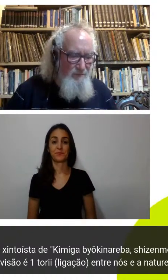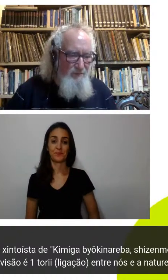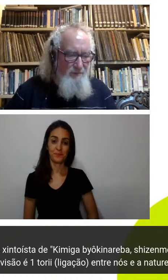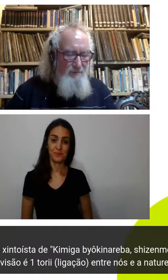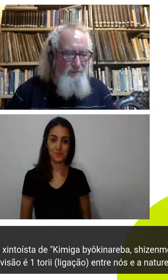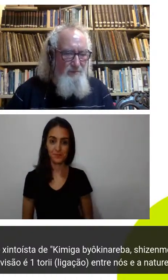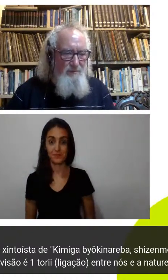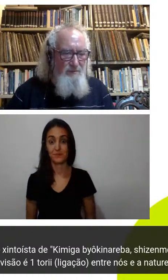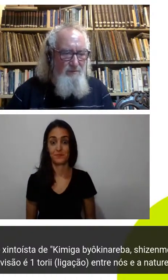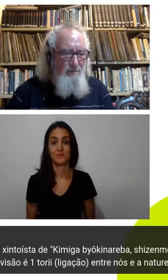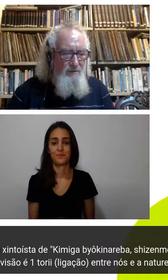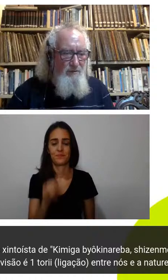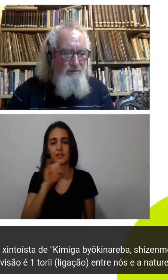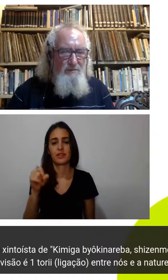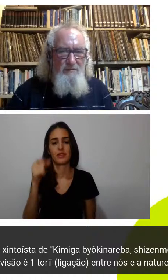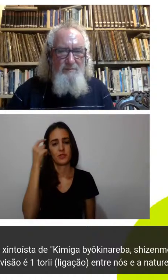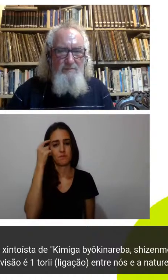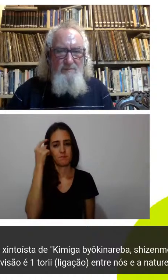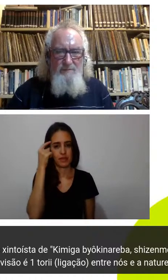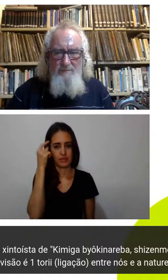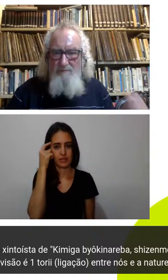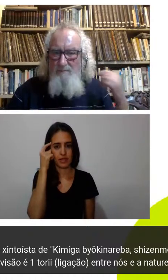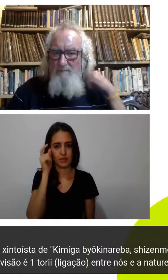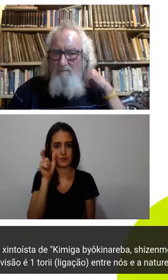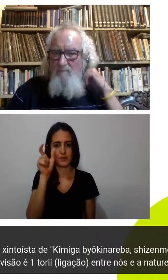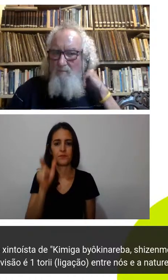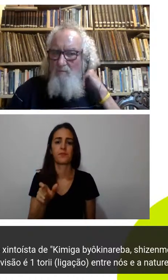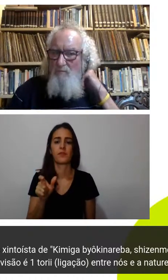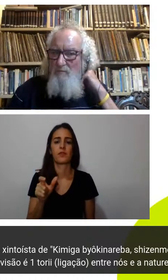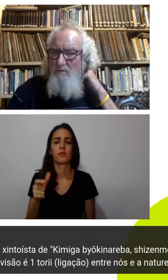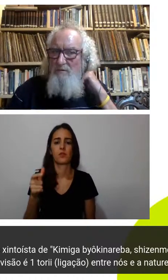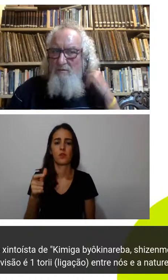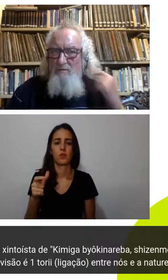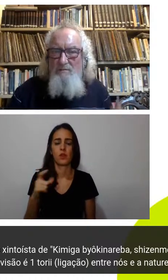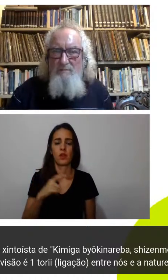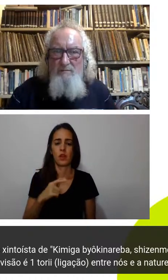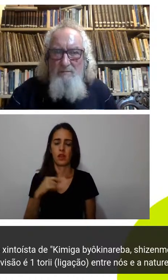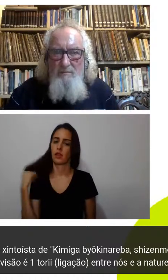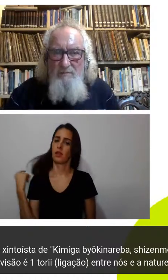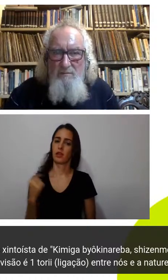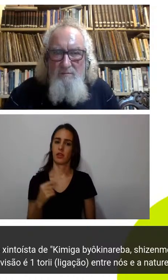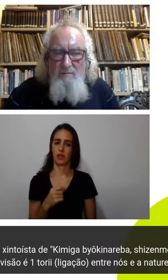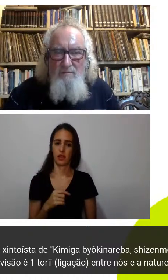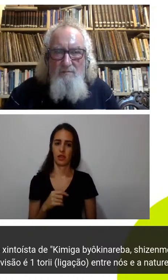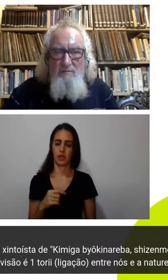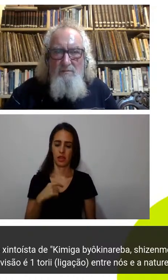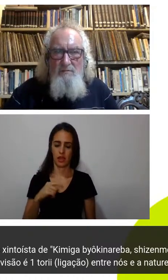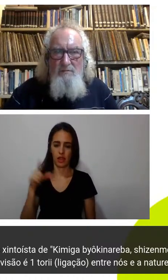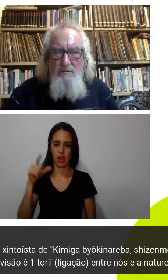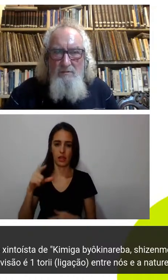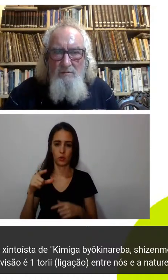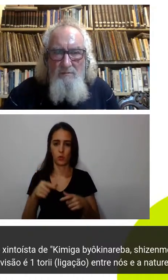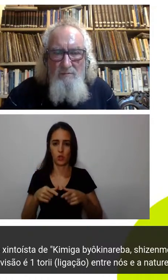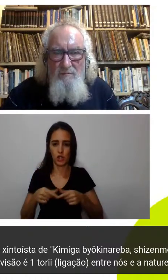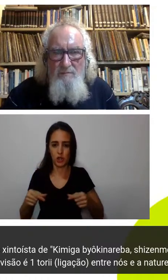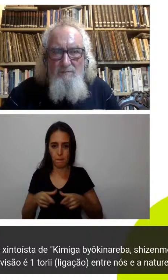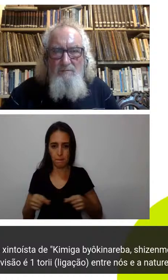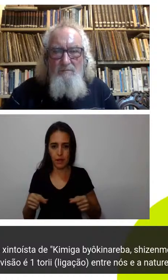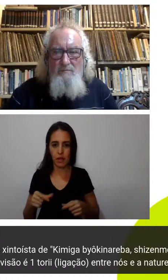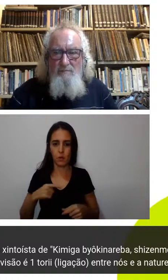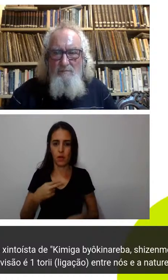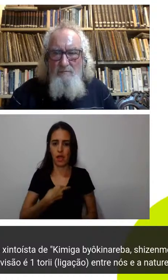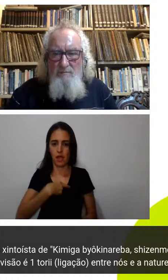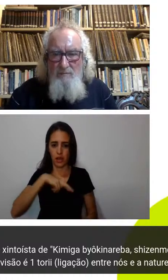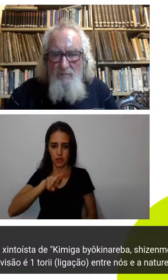se a gente considerar que um tori é um portal que divide dois mundos é um símbolo muito forte do Japão e da religião shintoísta